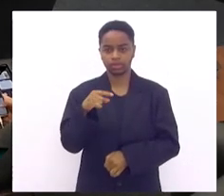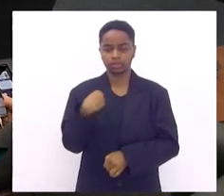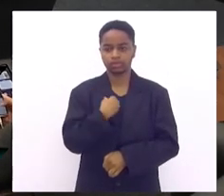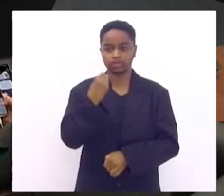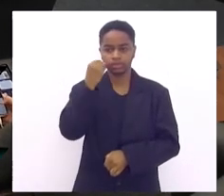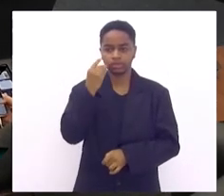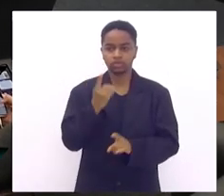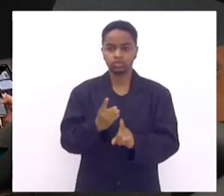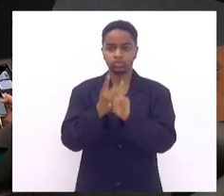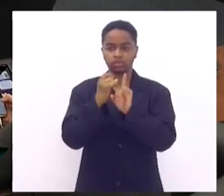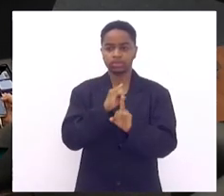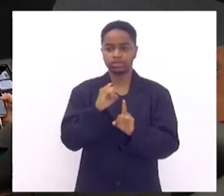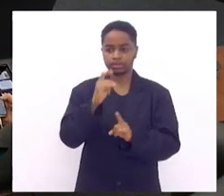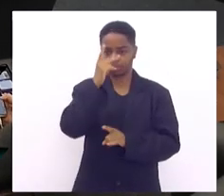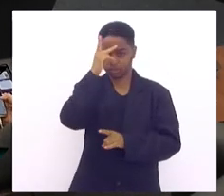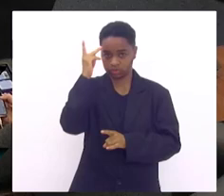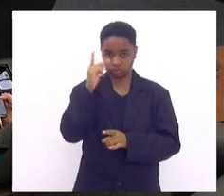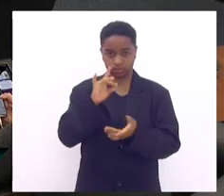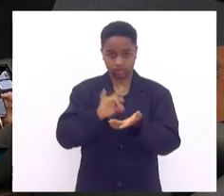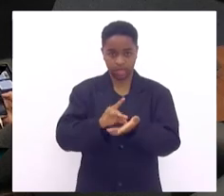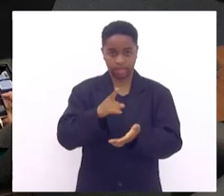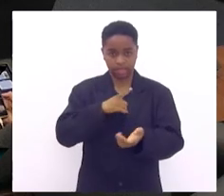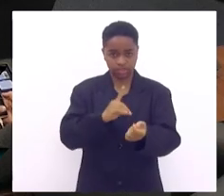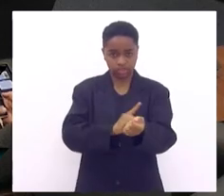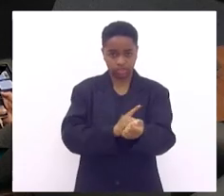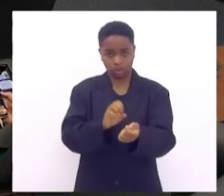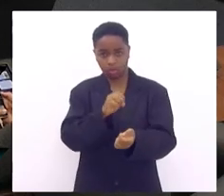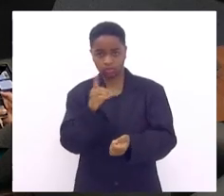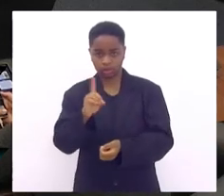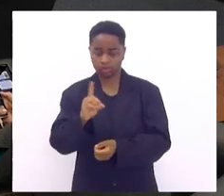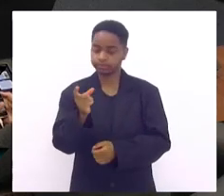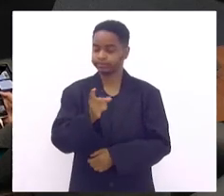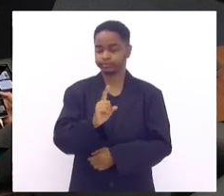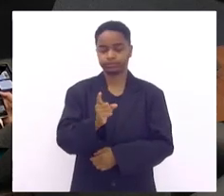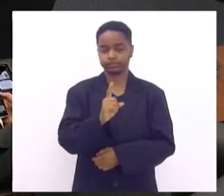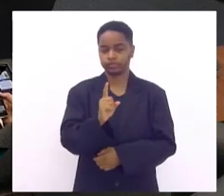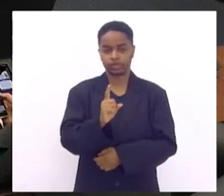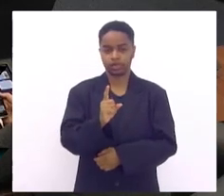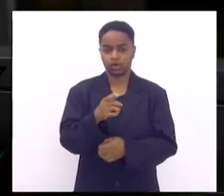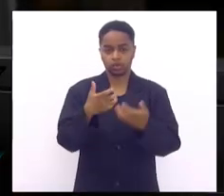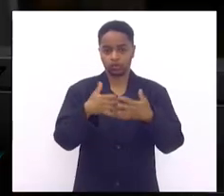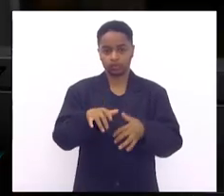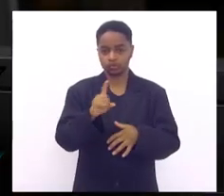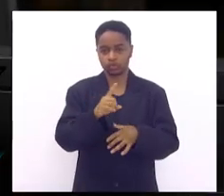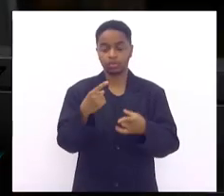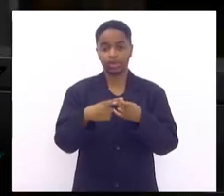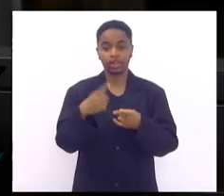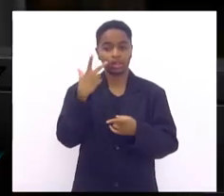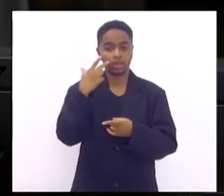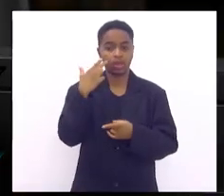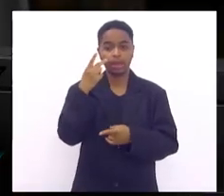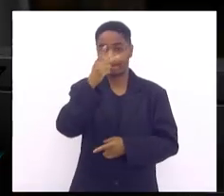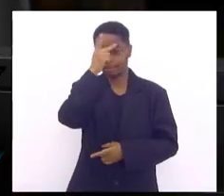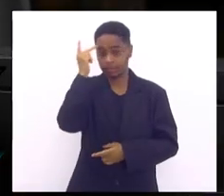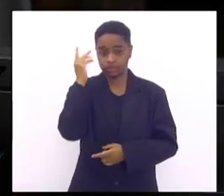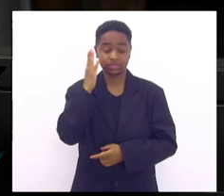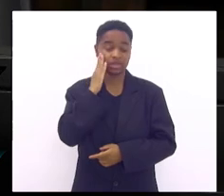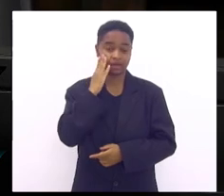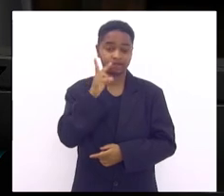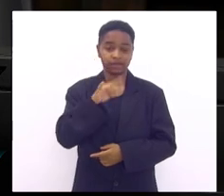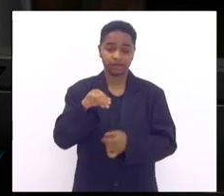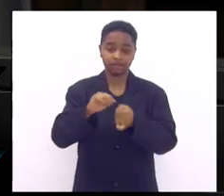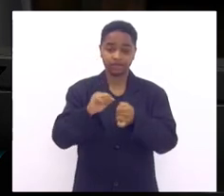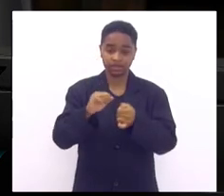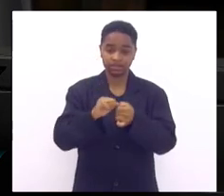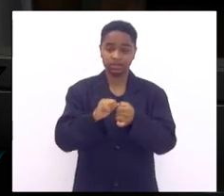diabéticas ou não não não funciona assim as pessoas em geral quando sabem que vão fazer um exame de laboratório exame de sangue elas